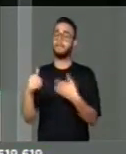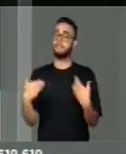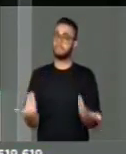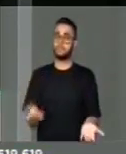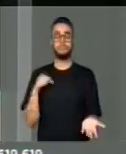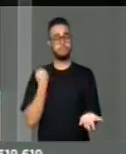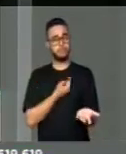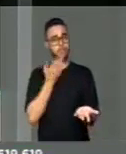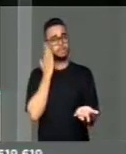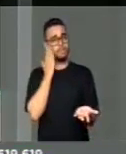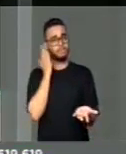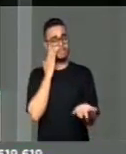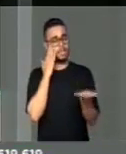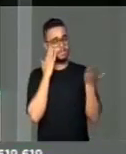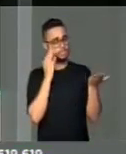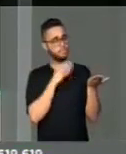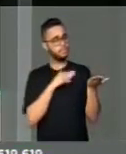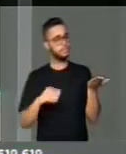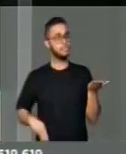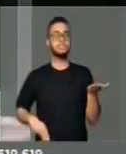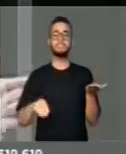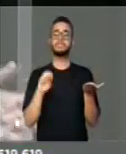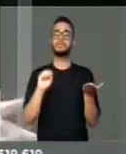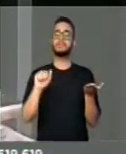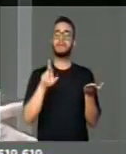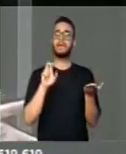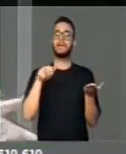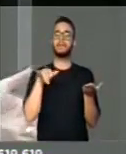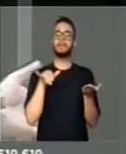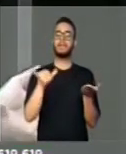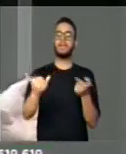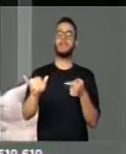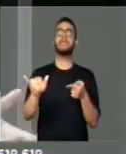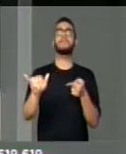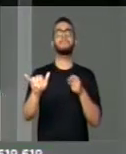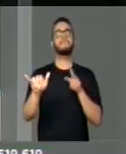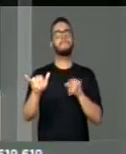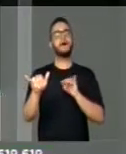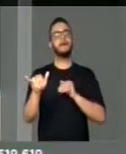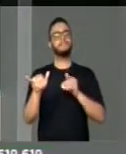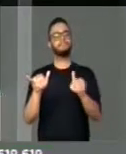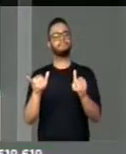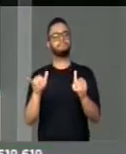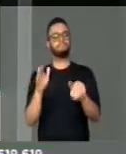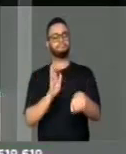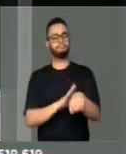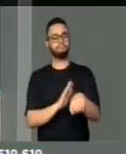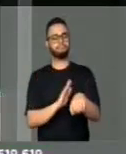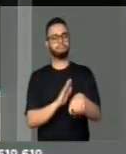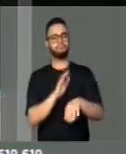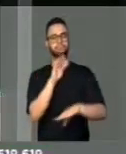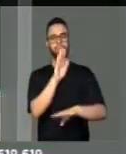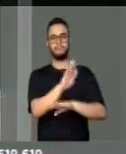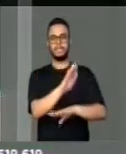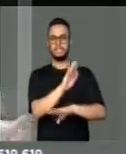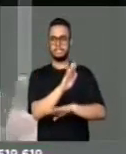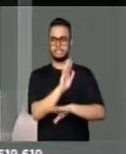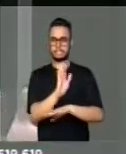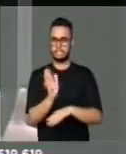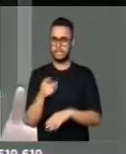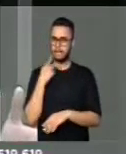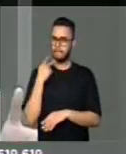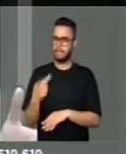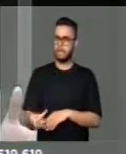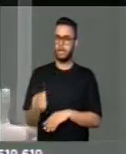ministro Sarney Filho, agora há pouco à tarde, já anunciou um repasse de cerca de um